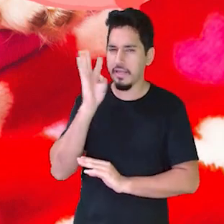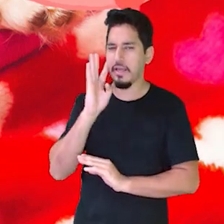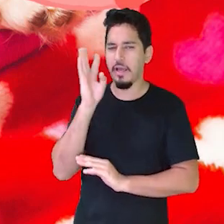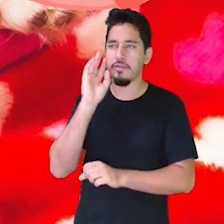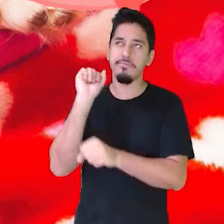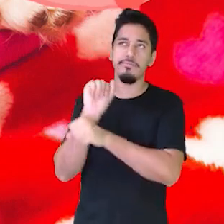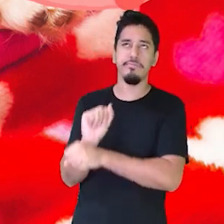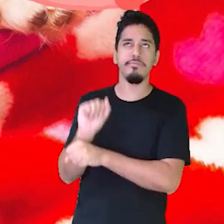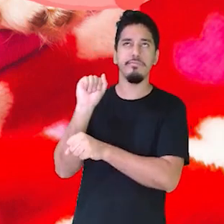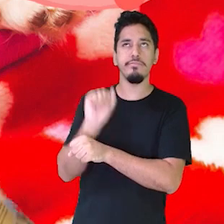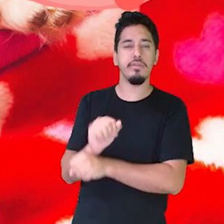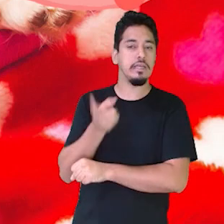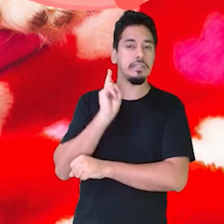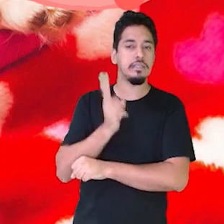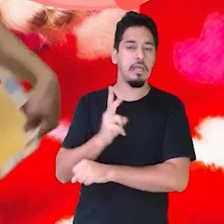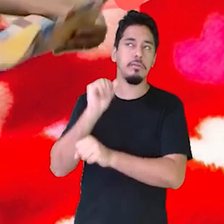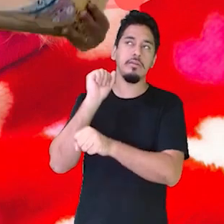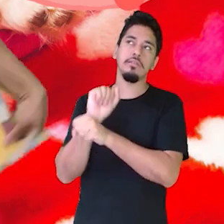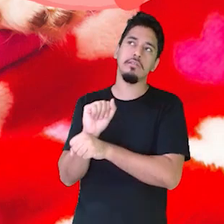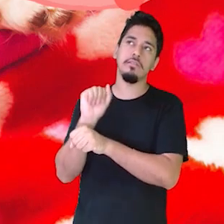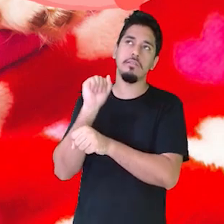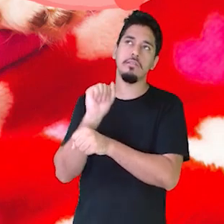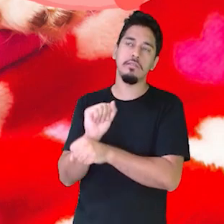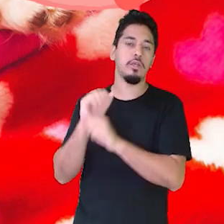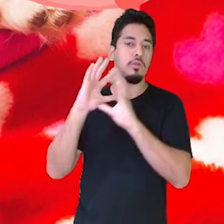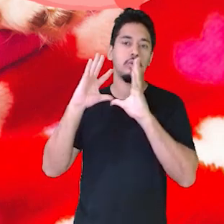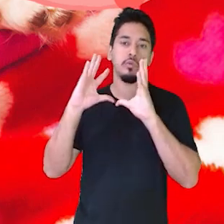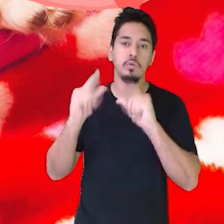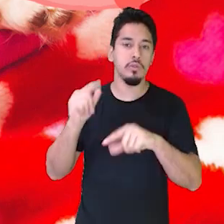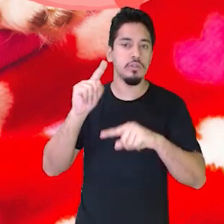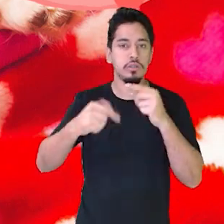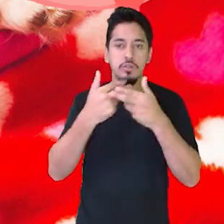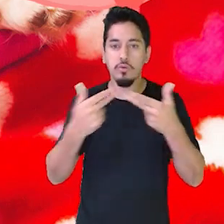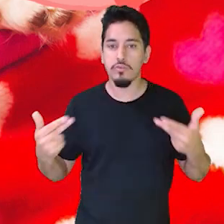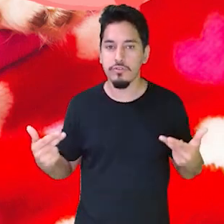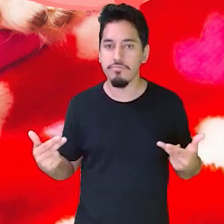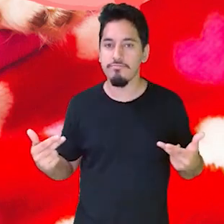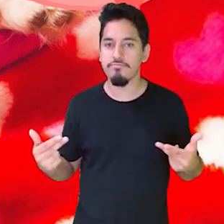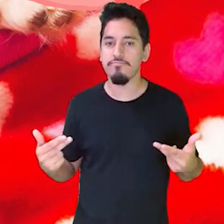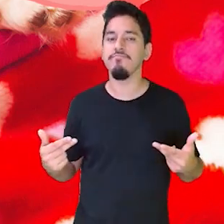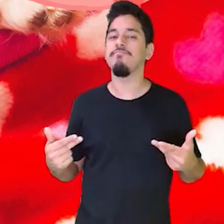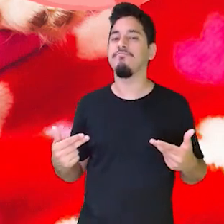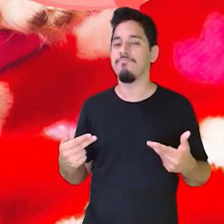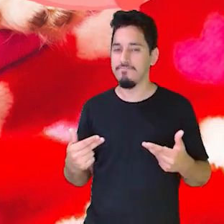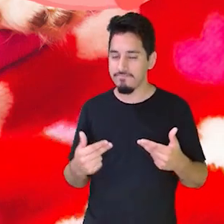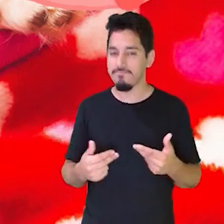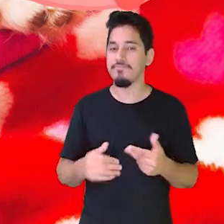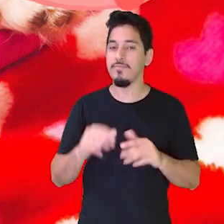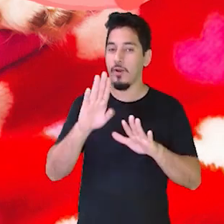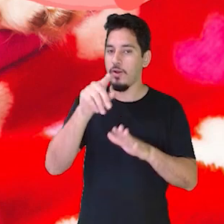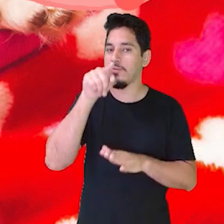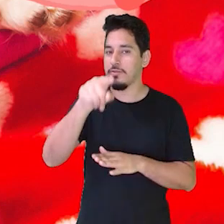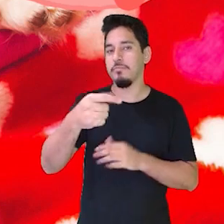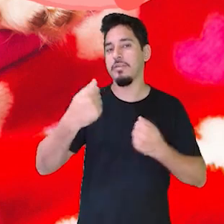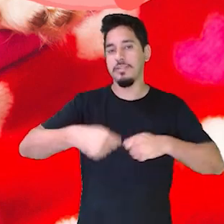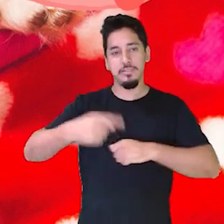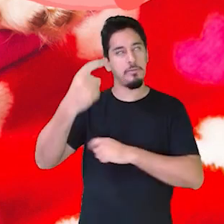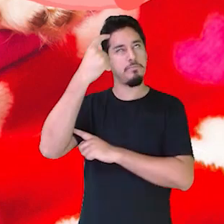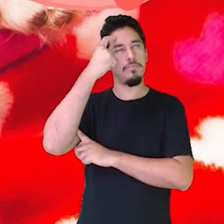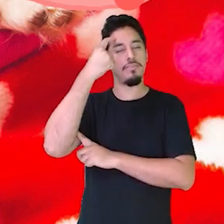os outros esperando o tempo todo e todas as atividades? Ah, fica aí para você pensar.